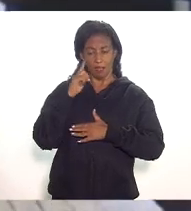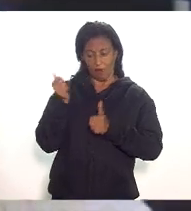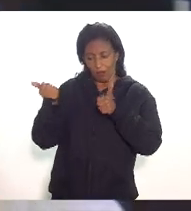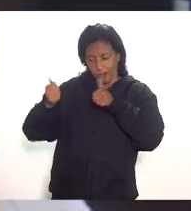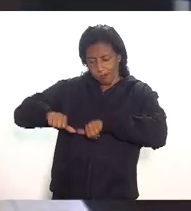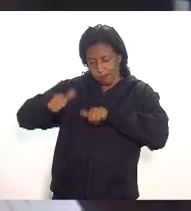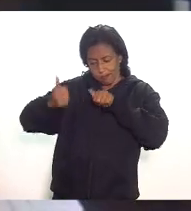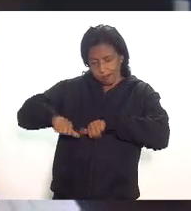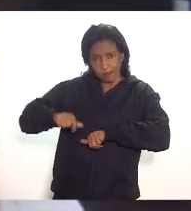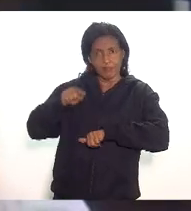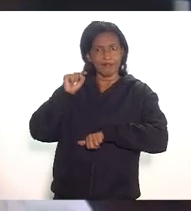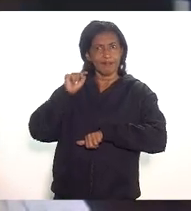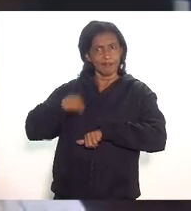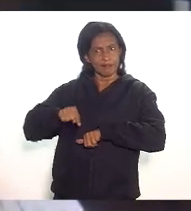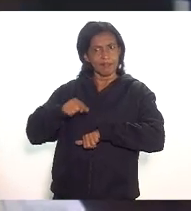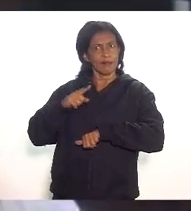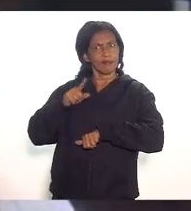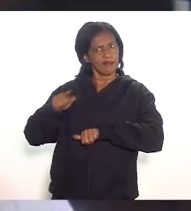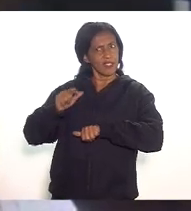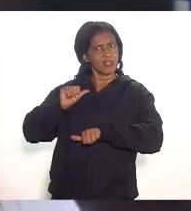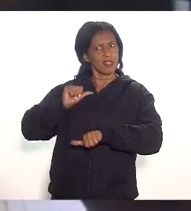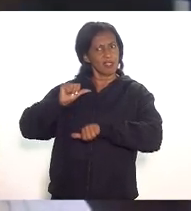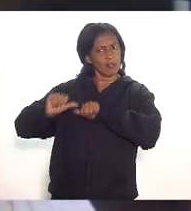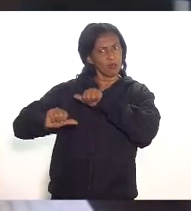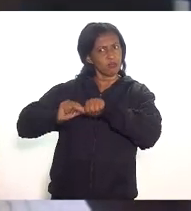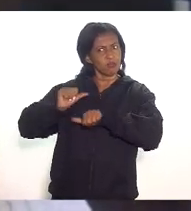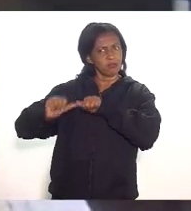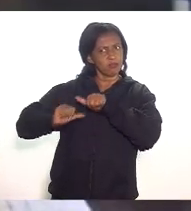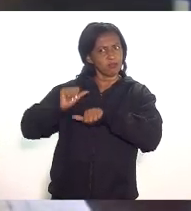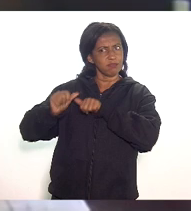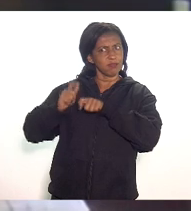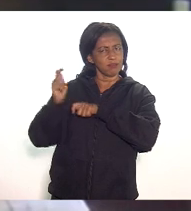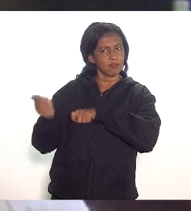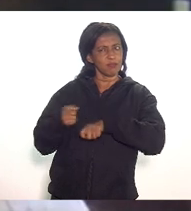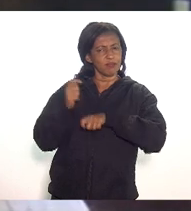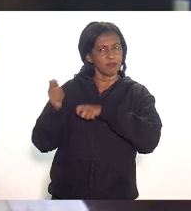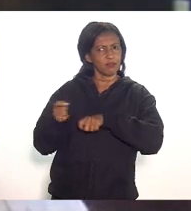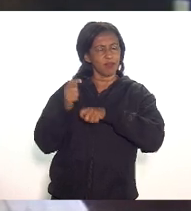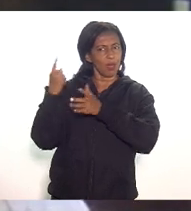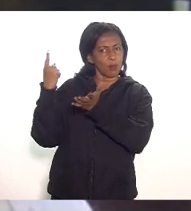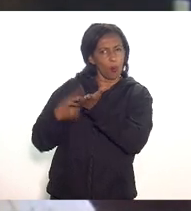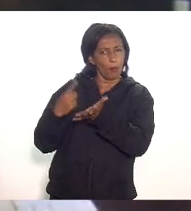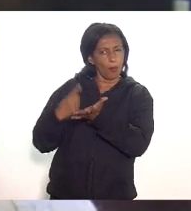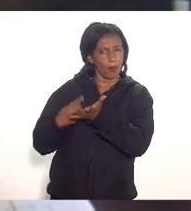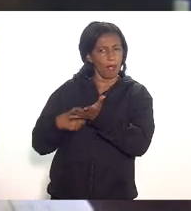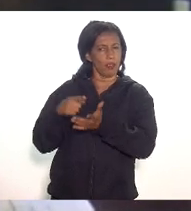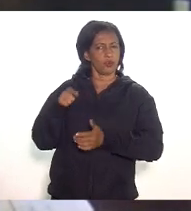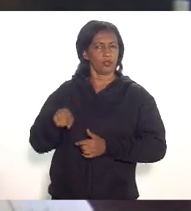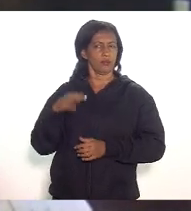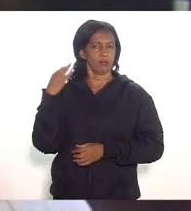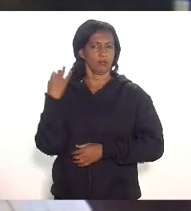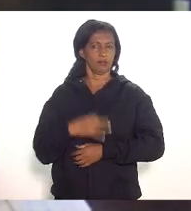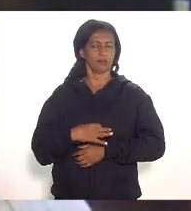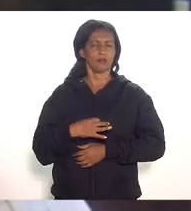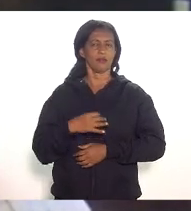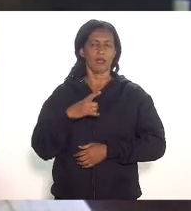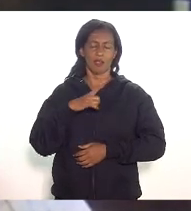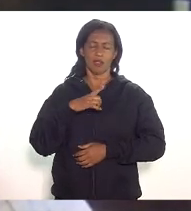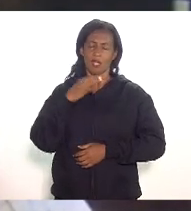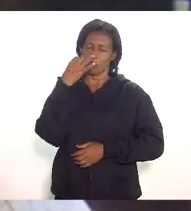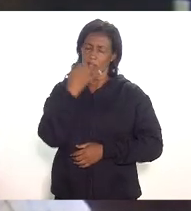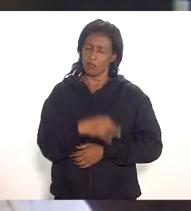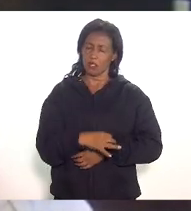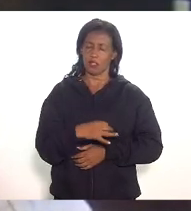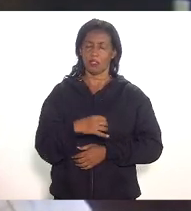estudo para ver se de fato ele está gerando aquilo que se compromete eu tenho certeza que